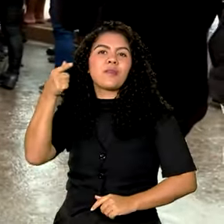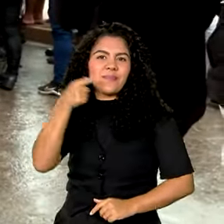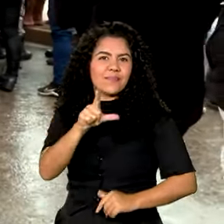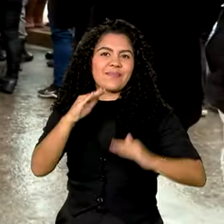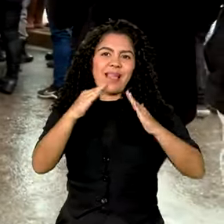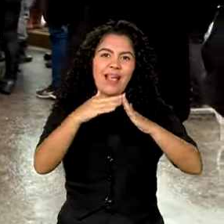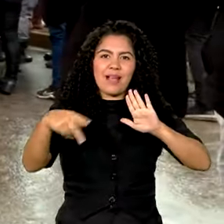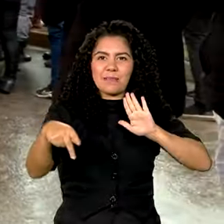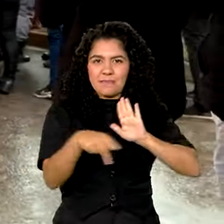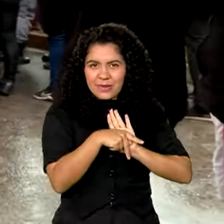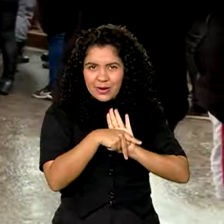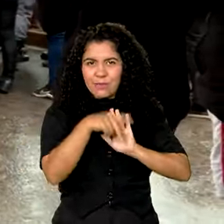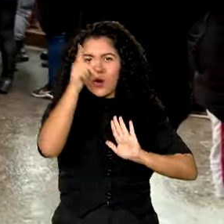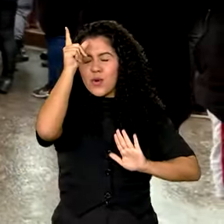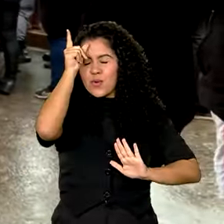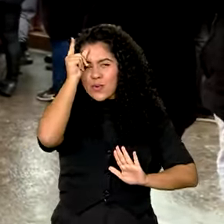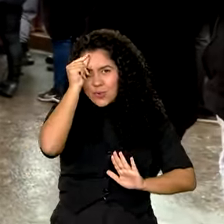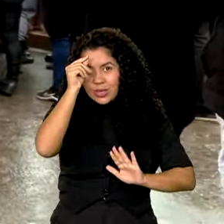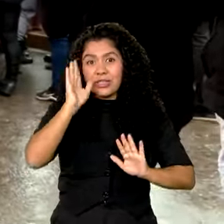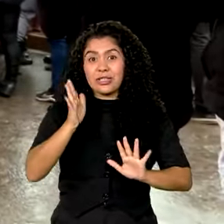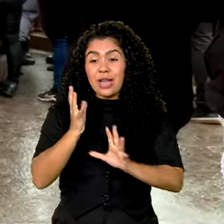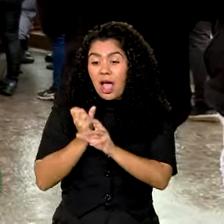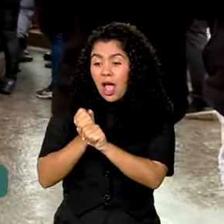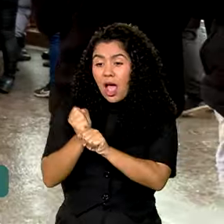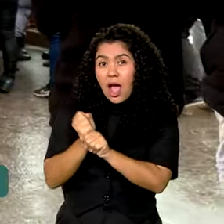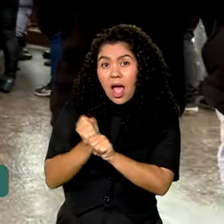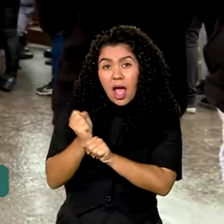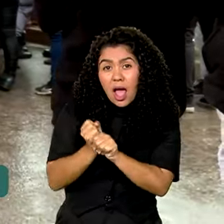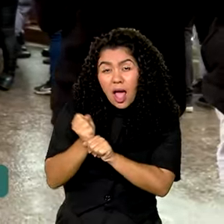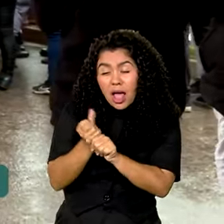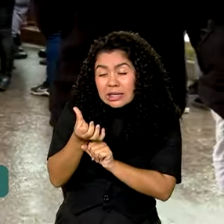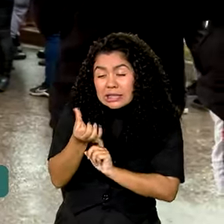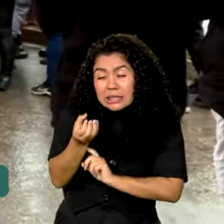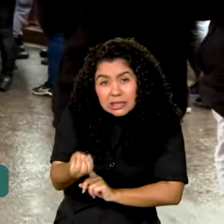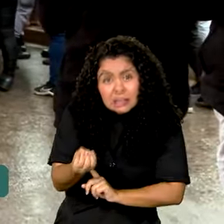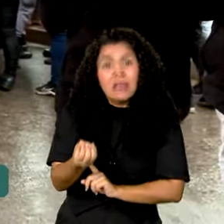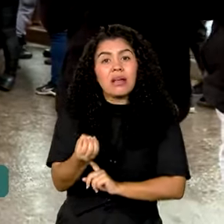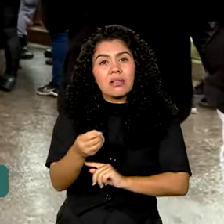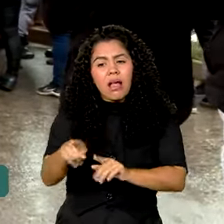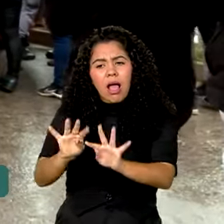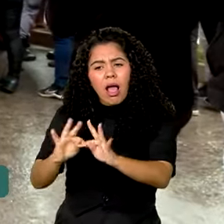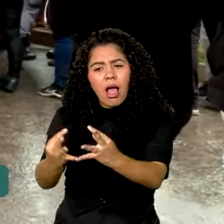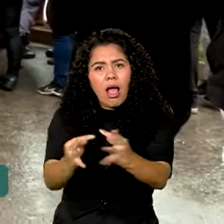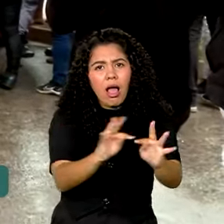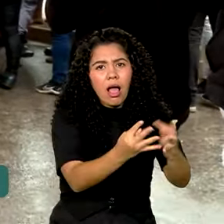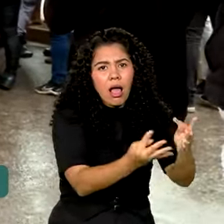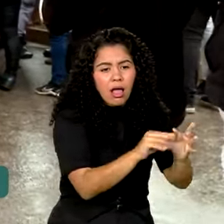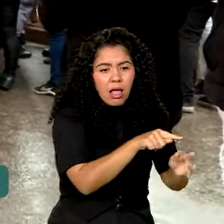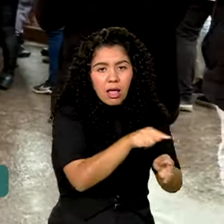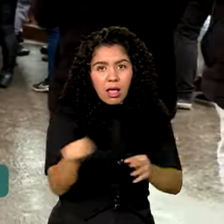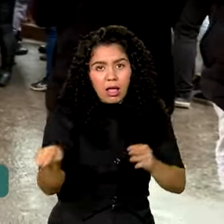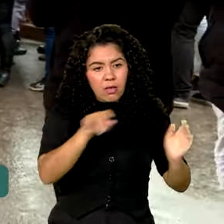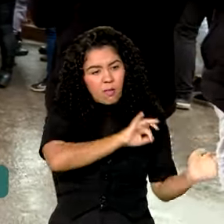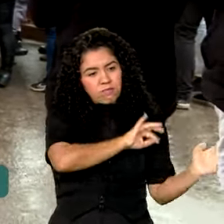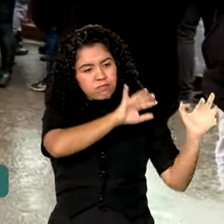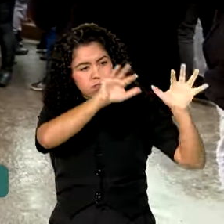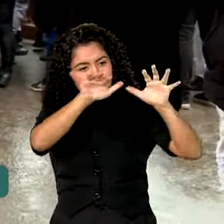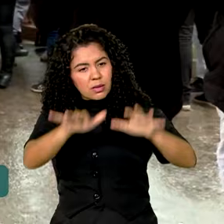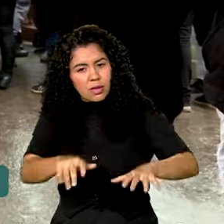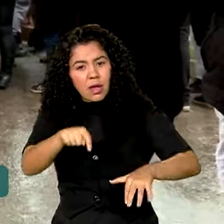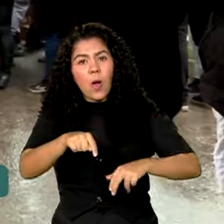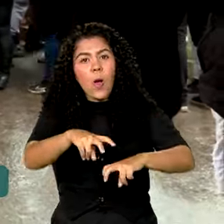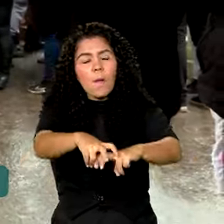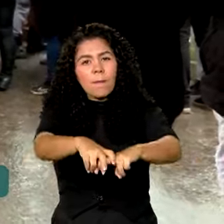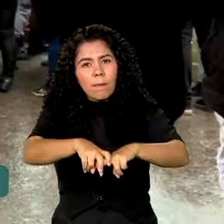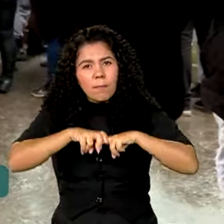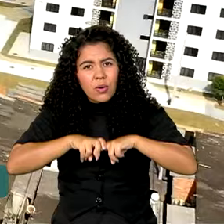casa própria. Depois de quase 60 anos, quando suas famílias foram trazidas para cá por causa de